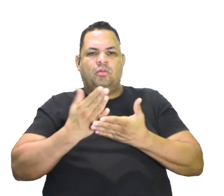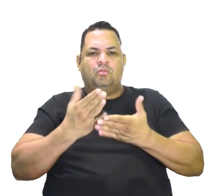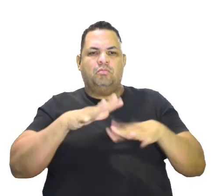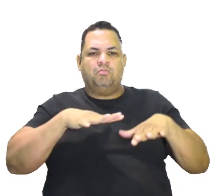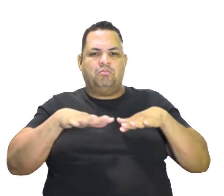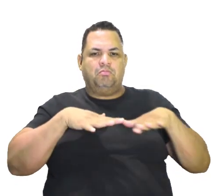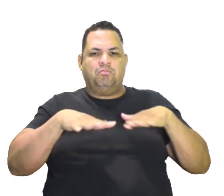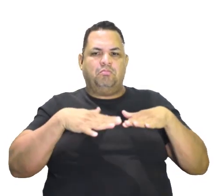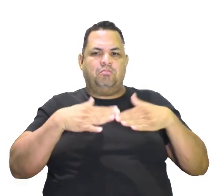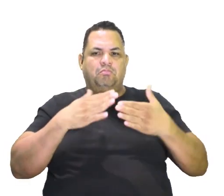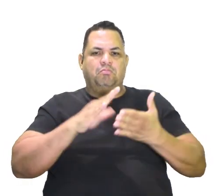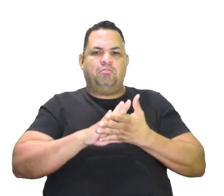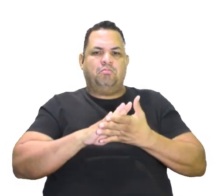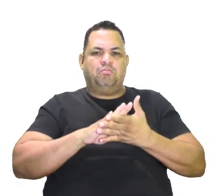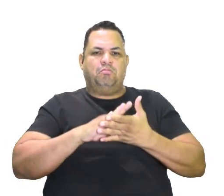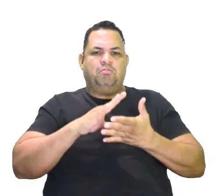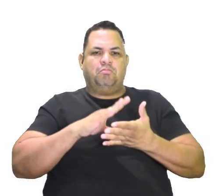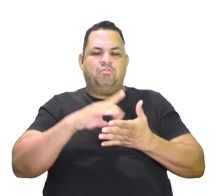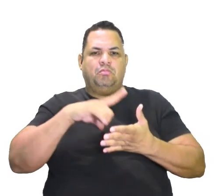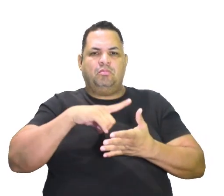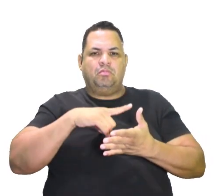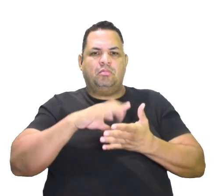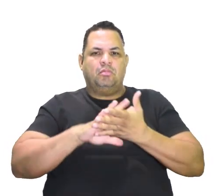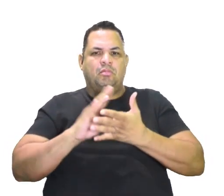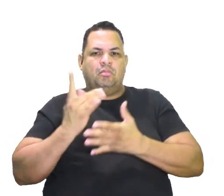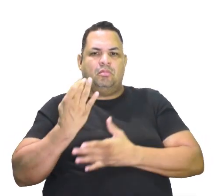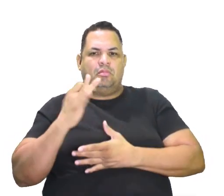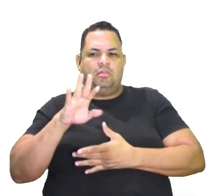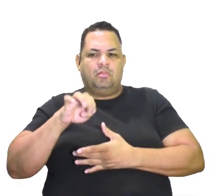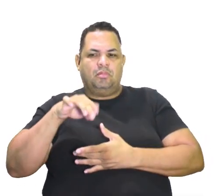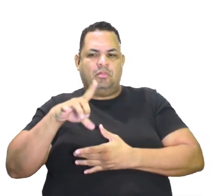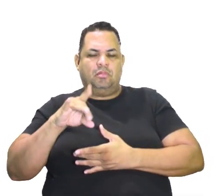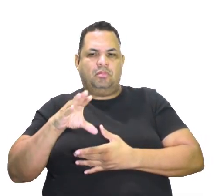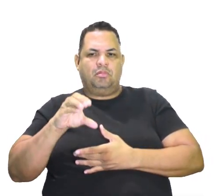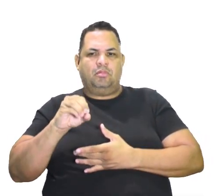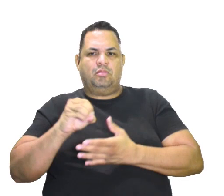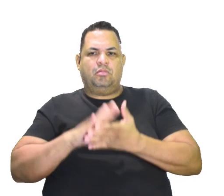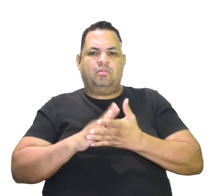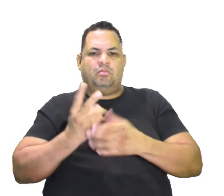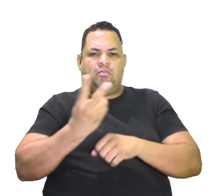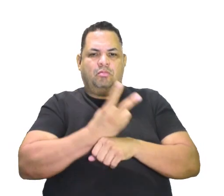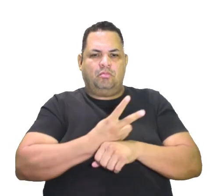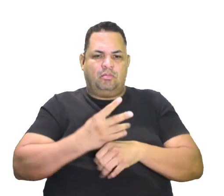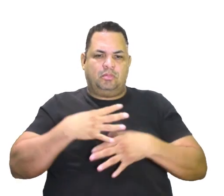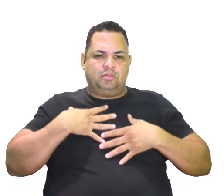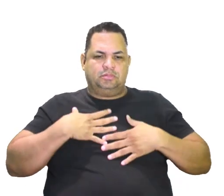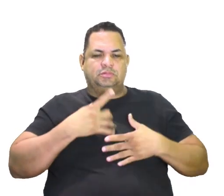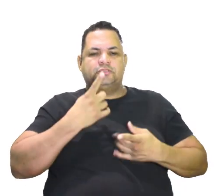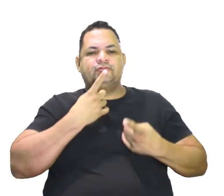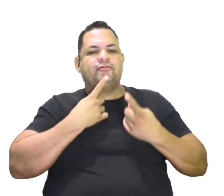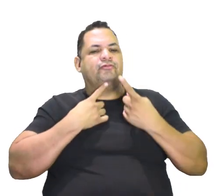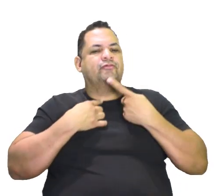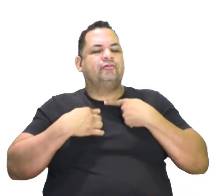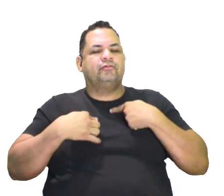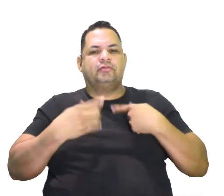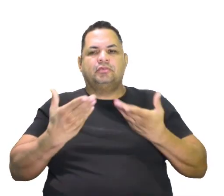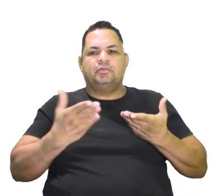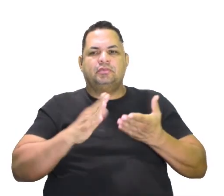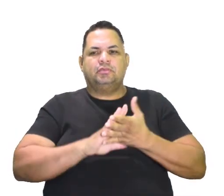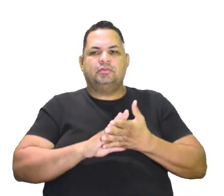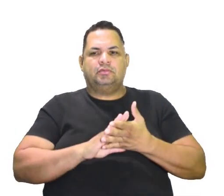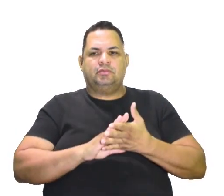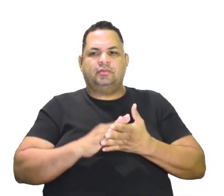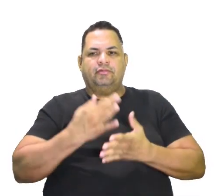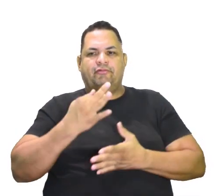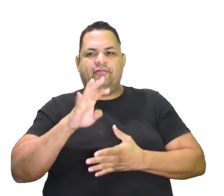tem um certo hedonismo. Hedonismo quer dizer busca de prazeres e a frivolidade é